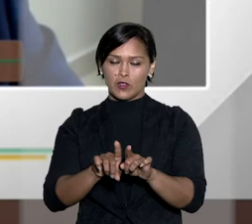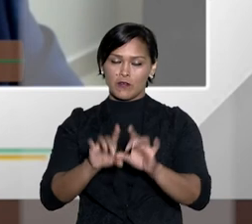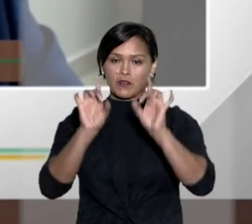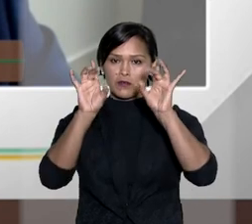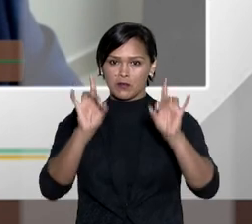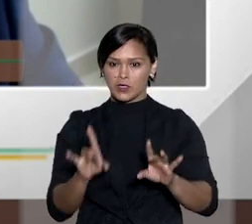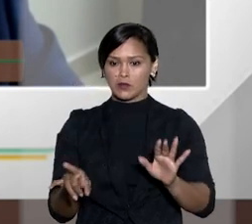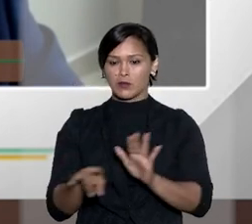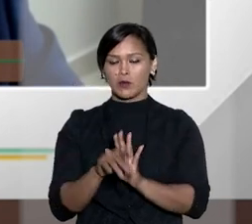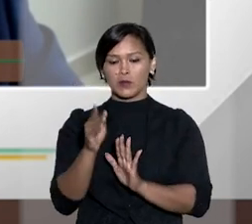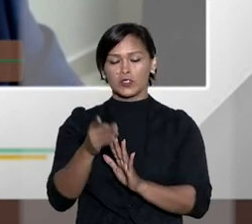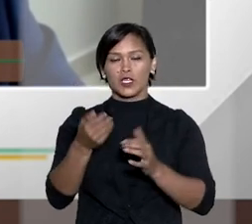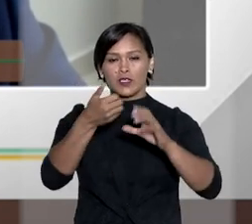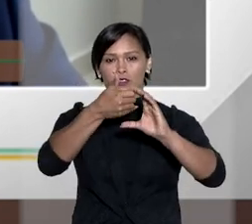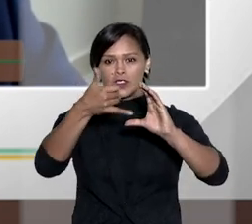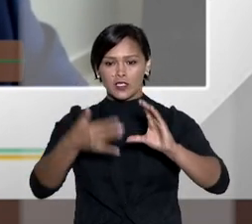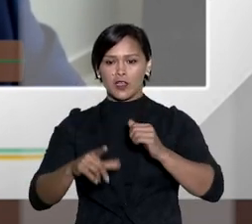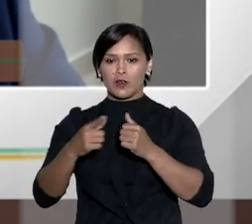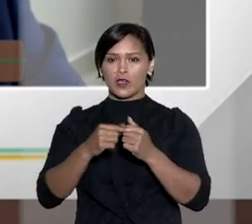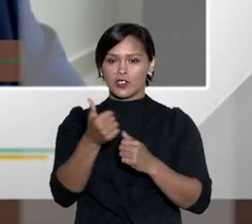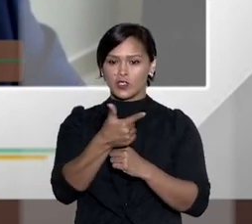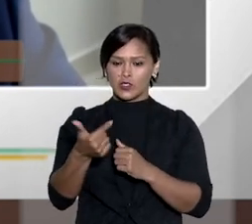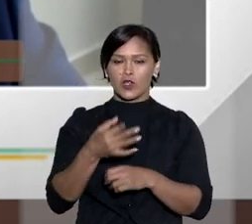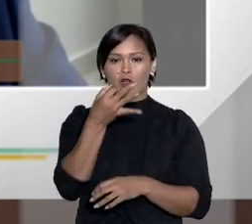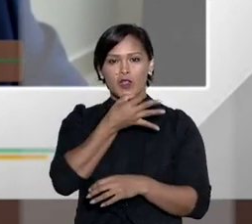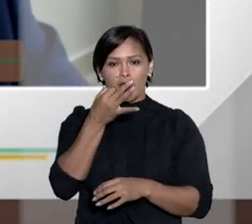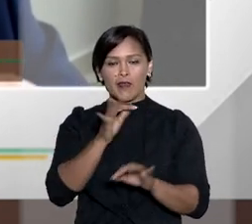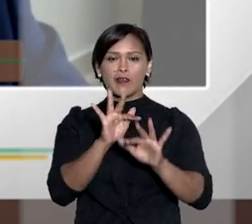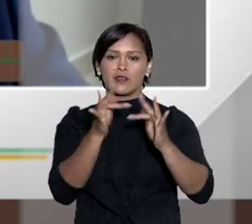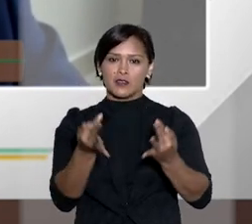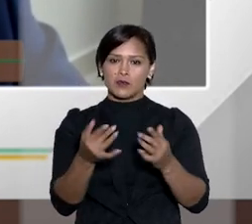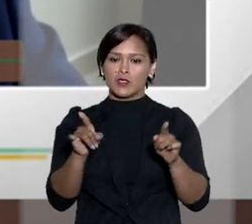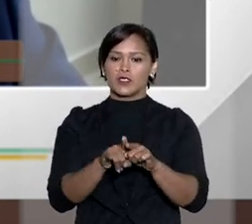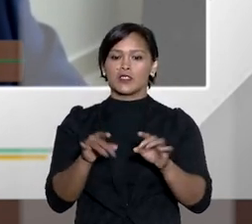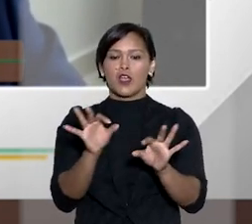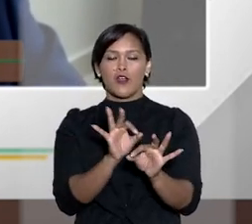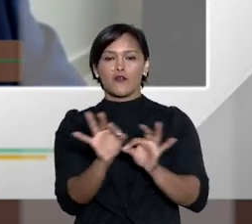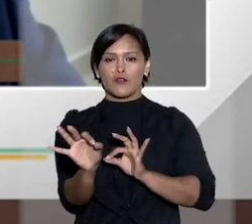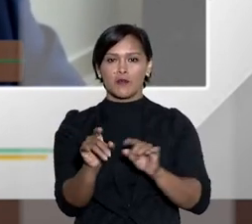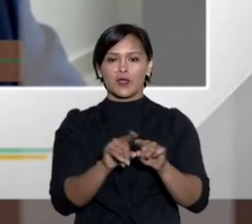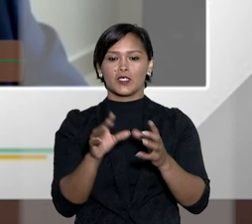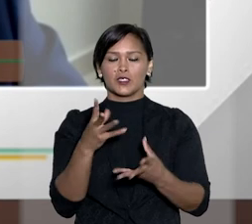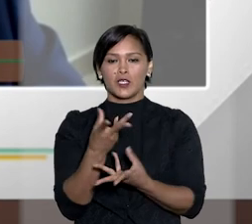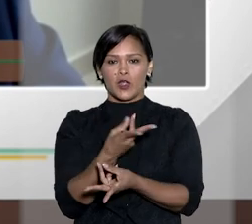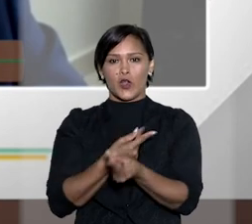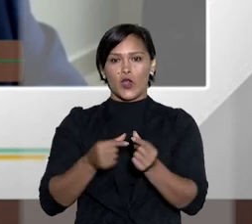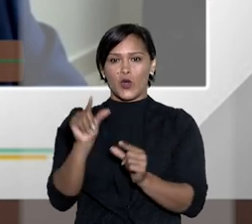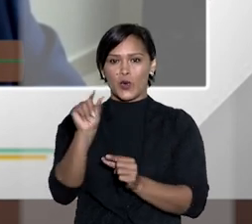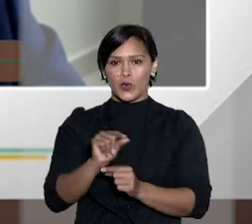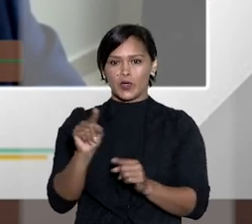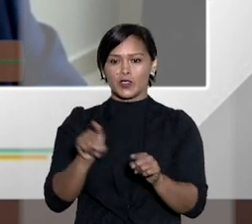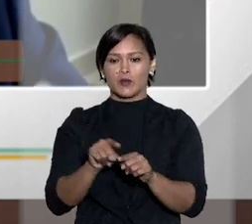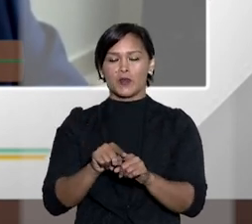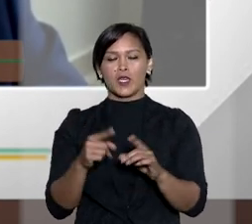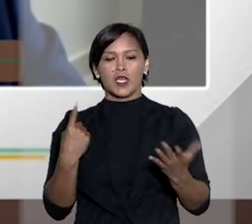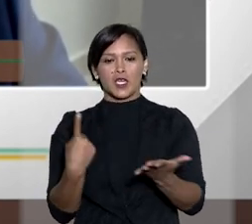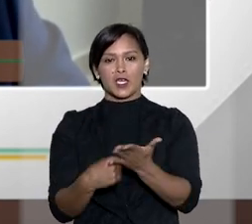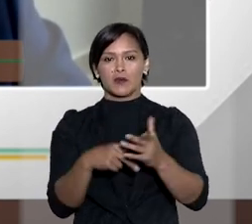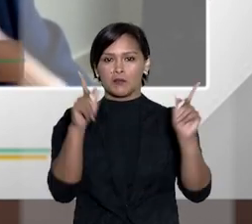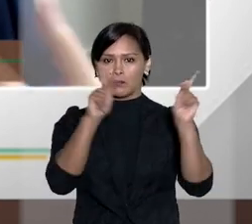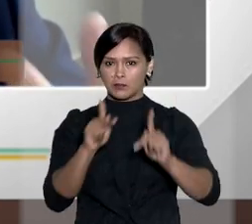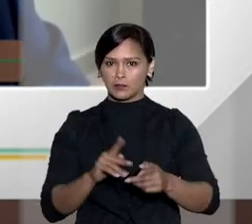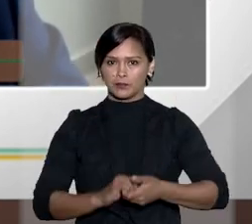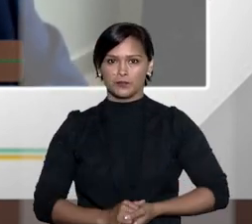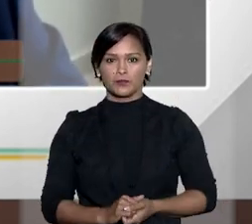da própria lei 9.099 e principalmente naqueles critérios do artigo segundo oralidade simplicidade informalidade